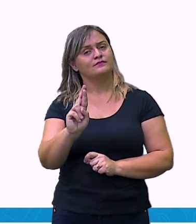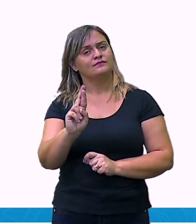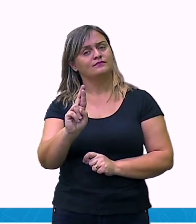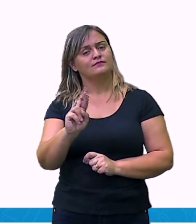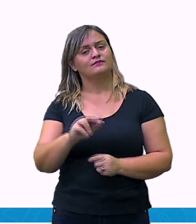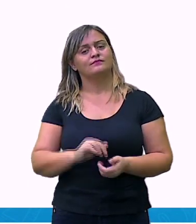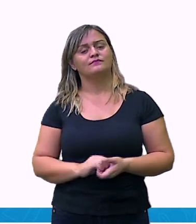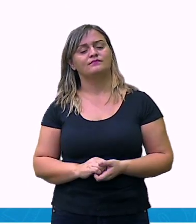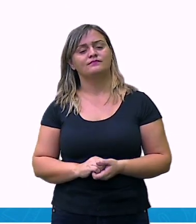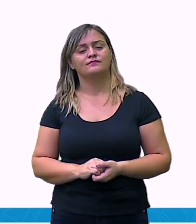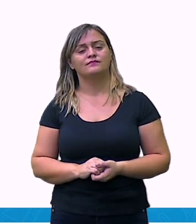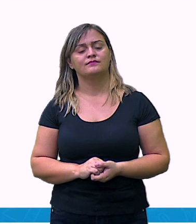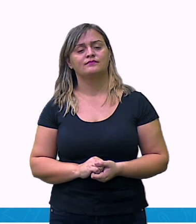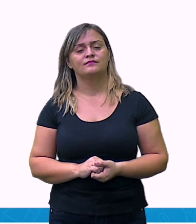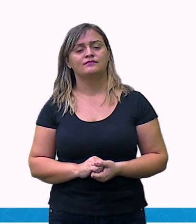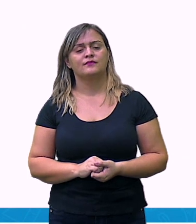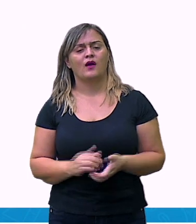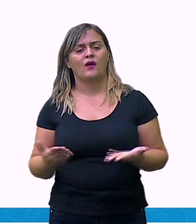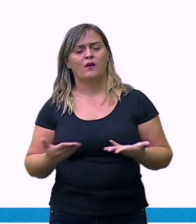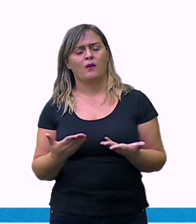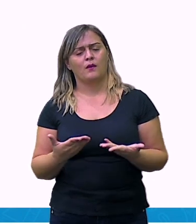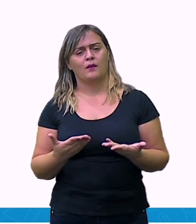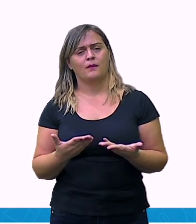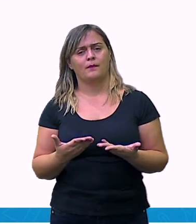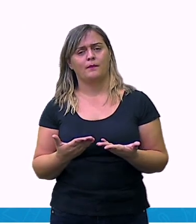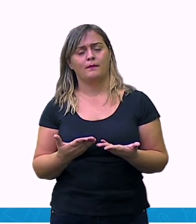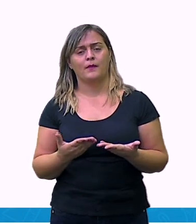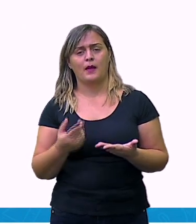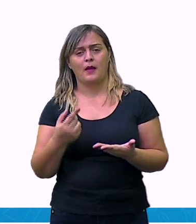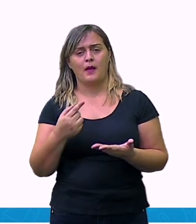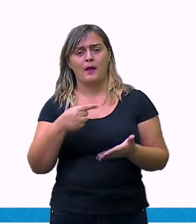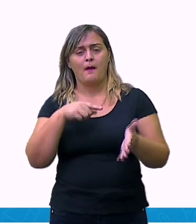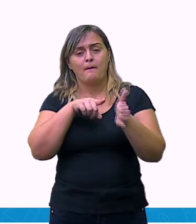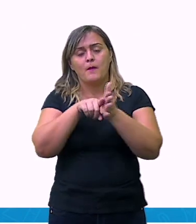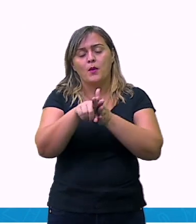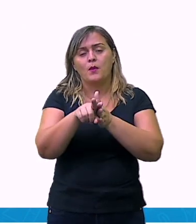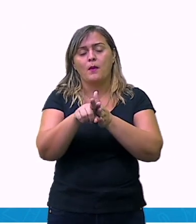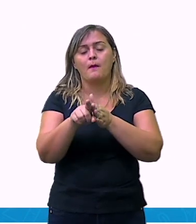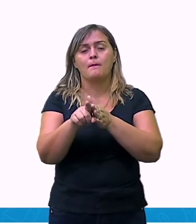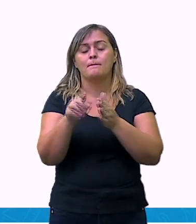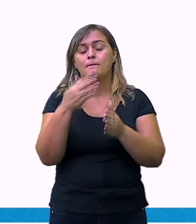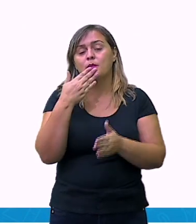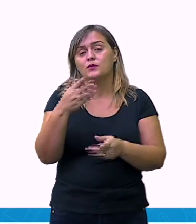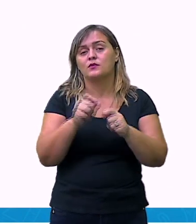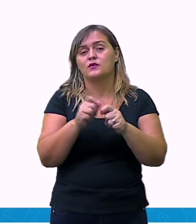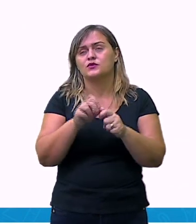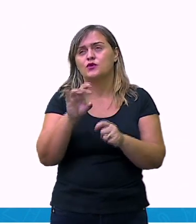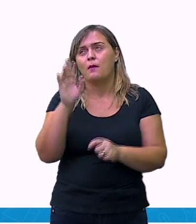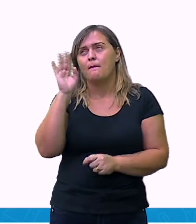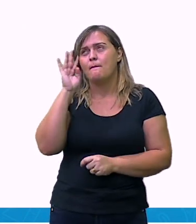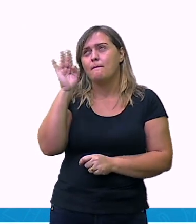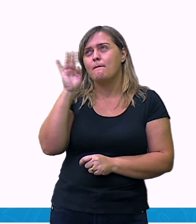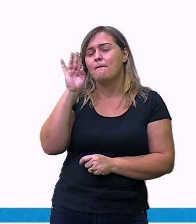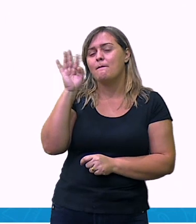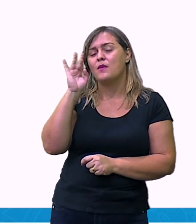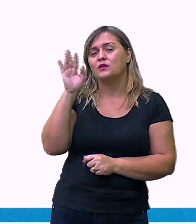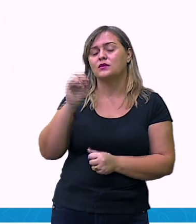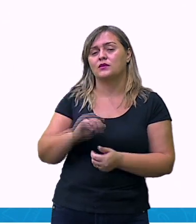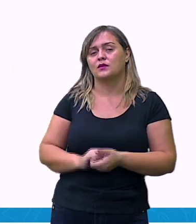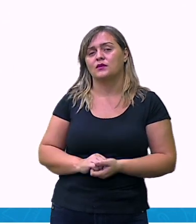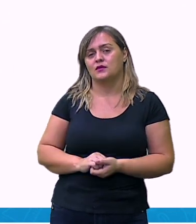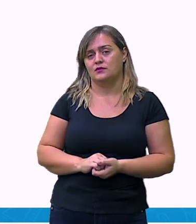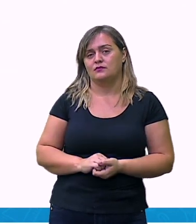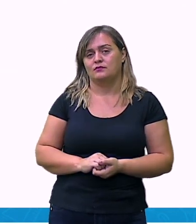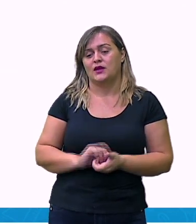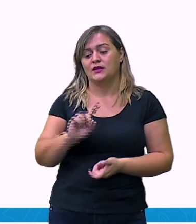porque eles pediram para fazer mentalmente, não é isso? O vinte e cinco aqui, ele representa quanto de